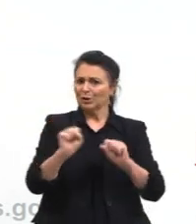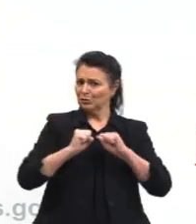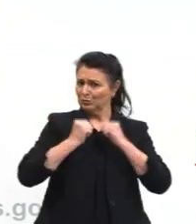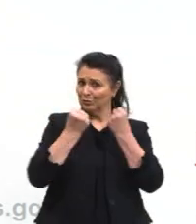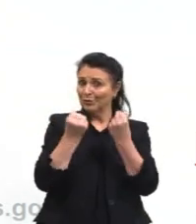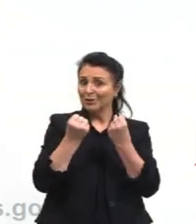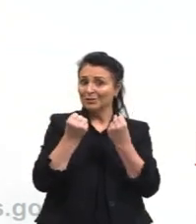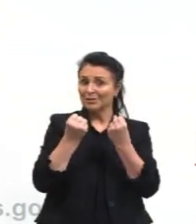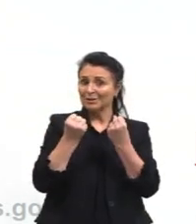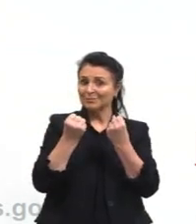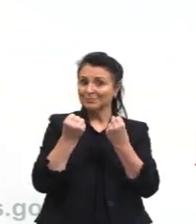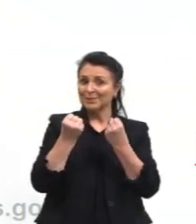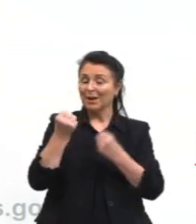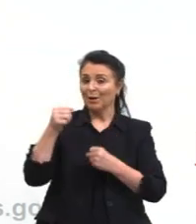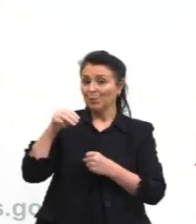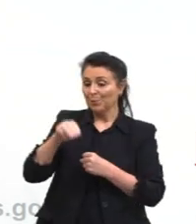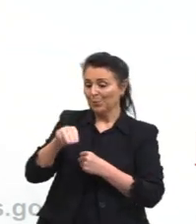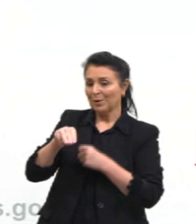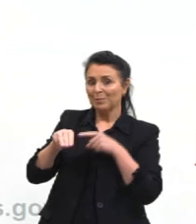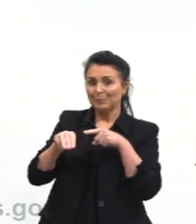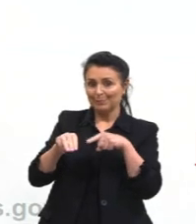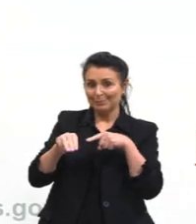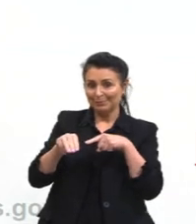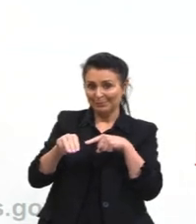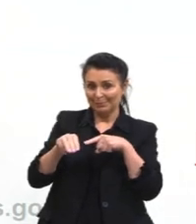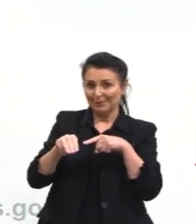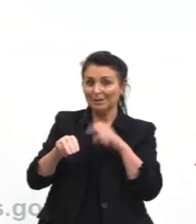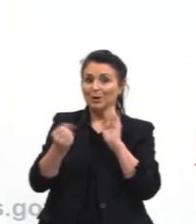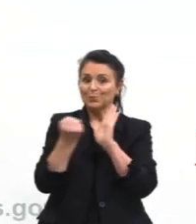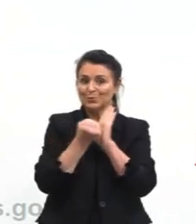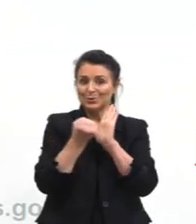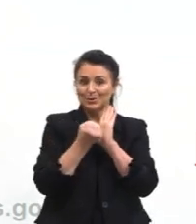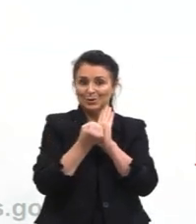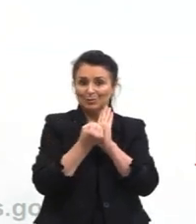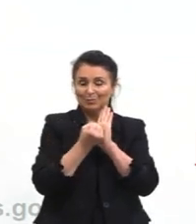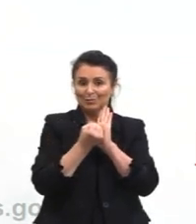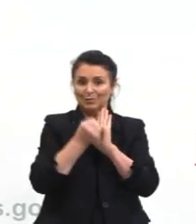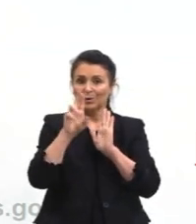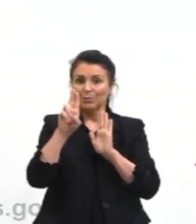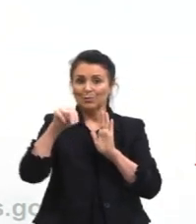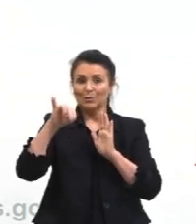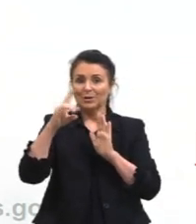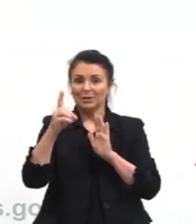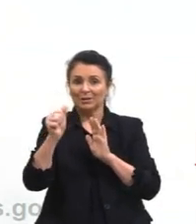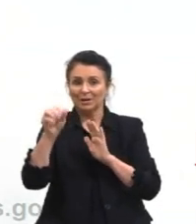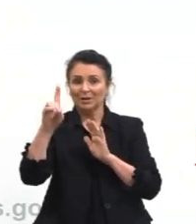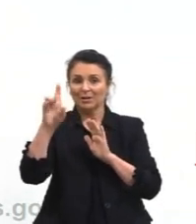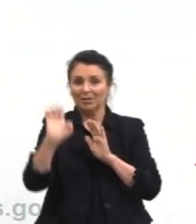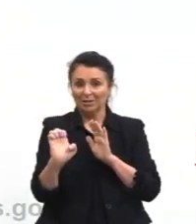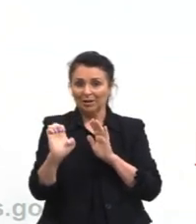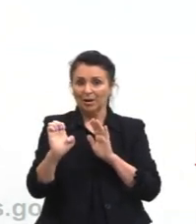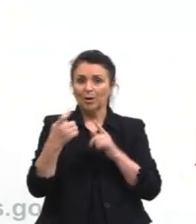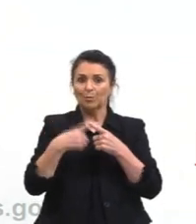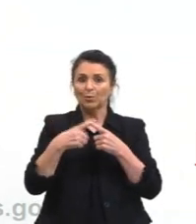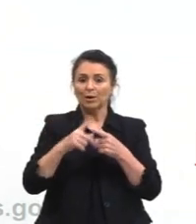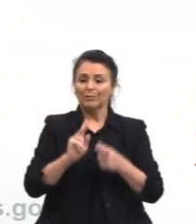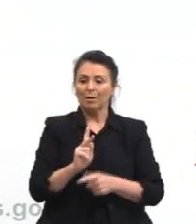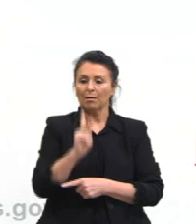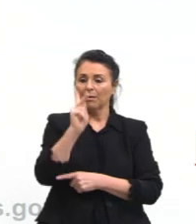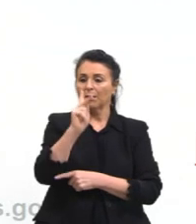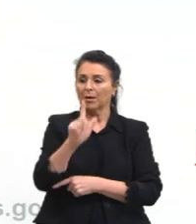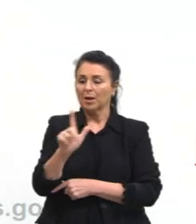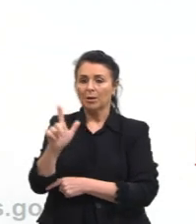tá? Para simbolizar essa unidade. Porque a unidade, ela ficaria muito grande. Ficaria quilograma